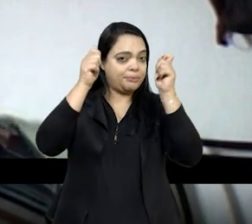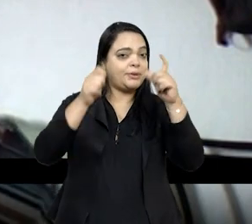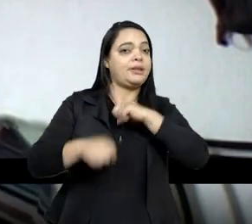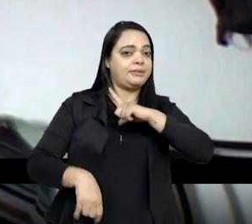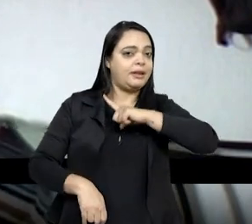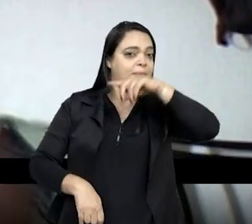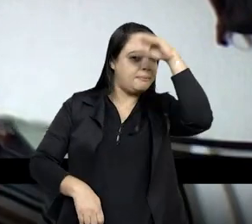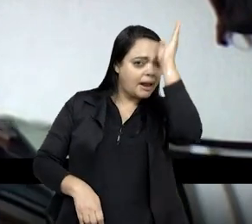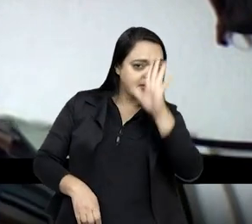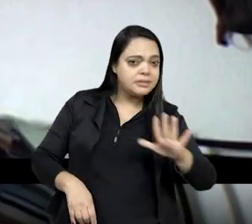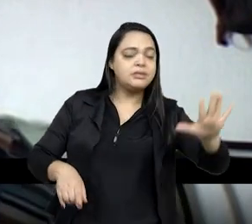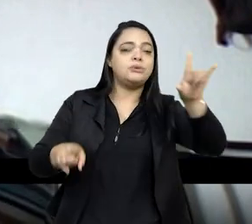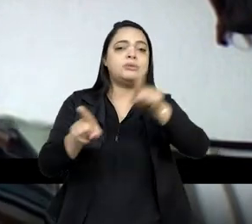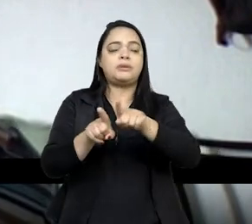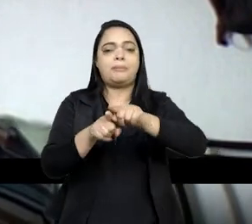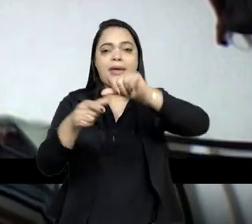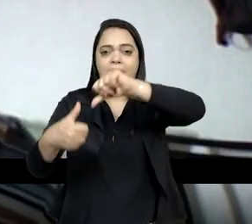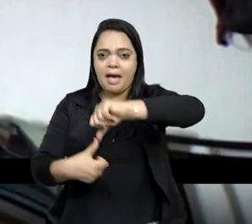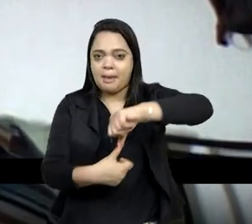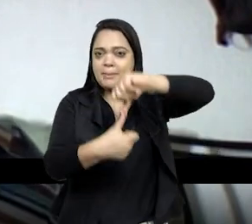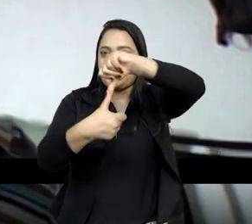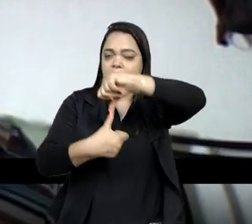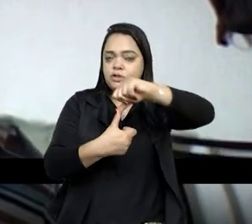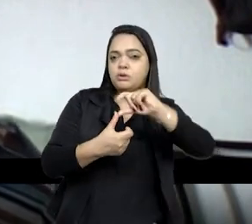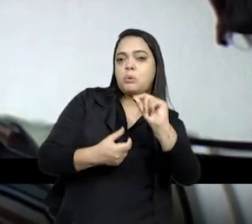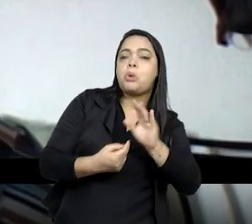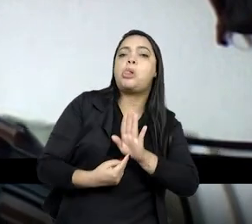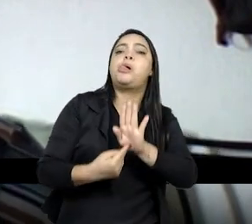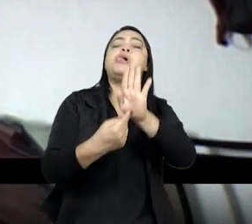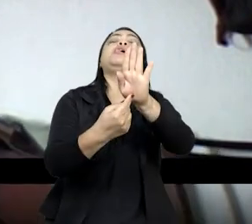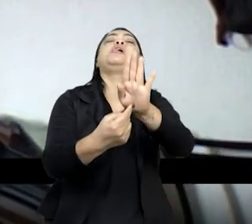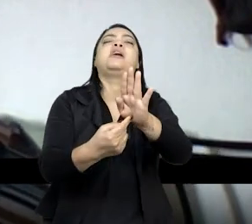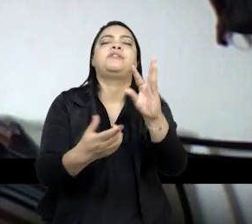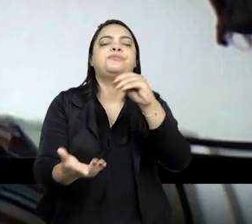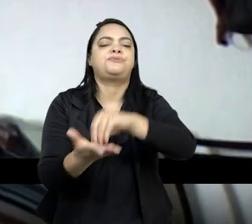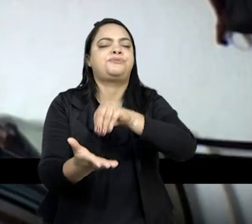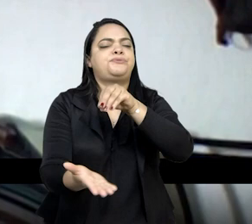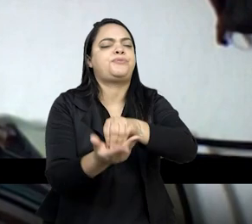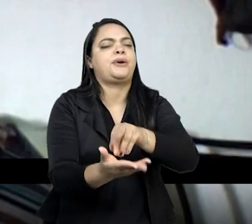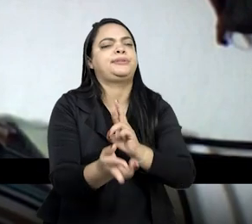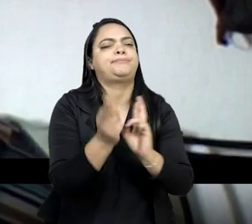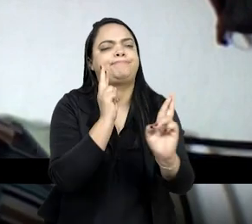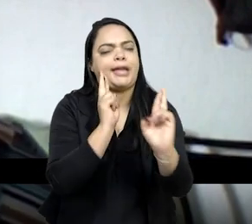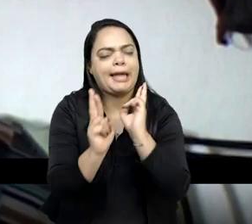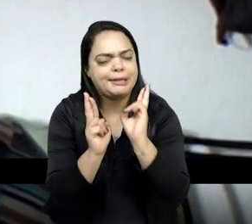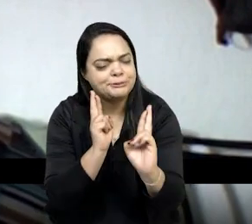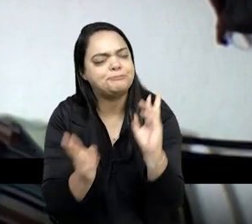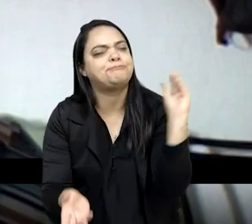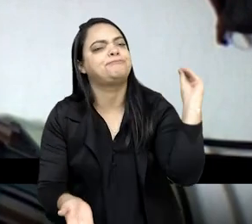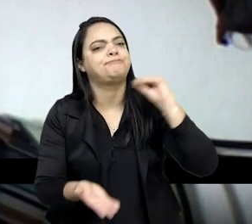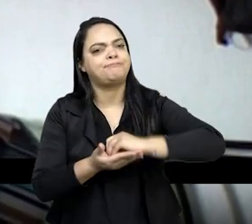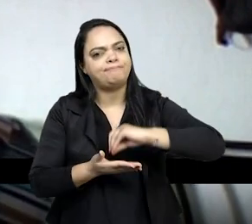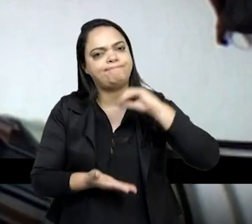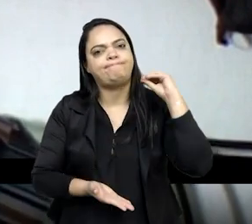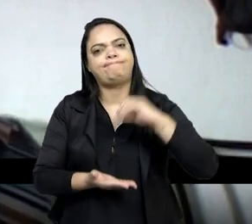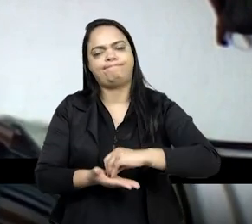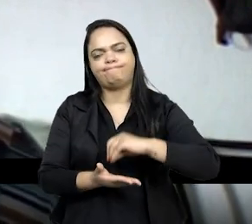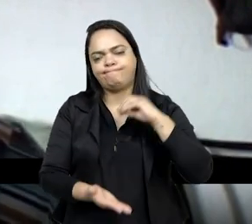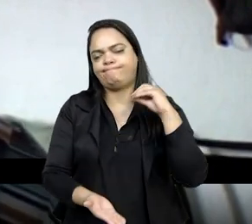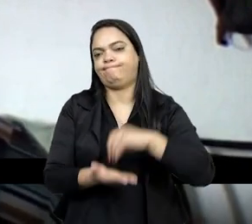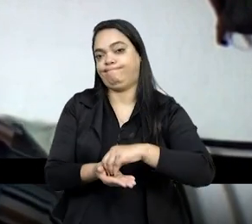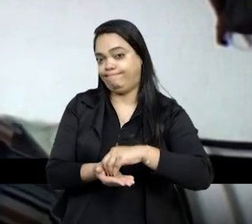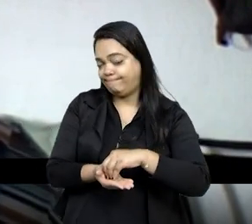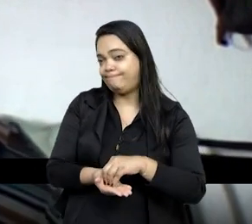Brasil, mas como em toda América Latina, né? Mostrando que há muito a ser resolvido ainda e muitas